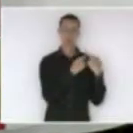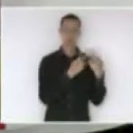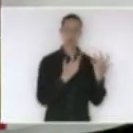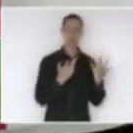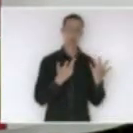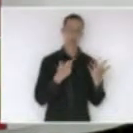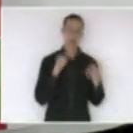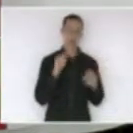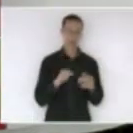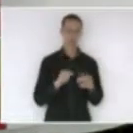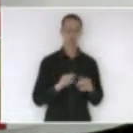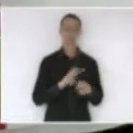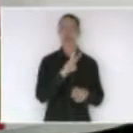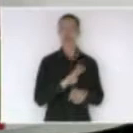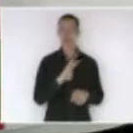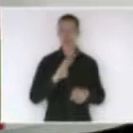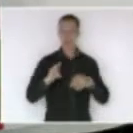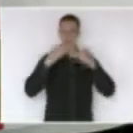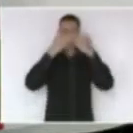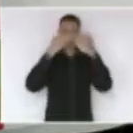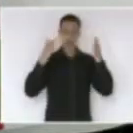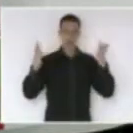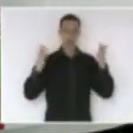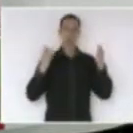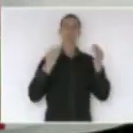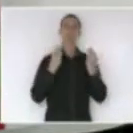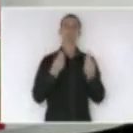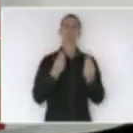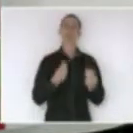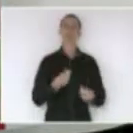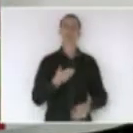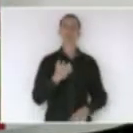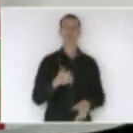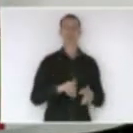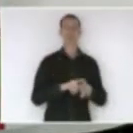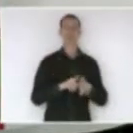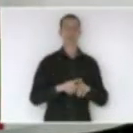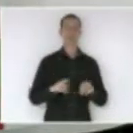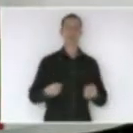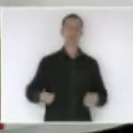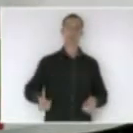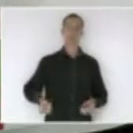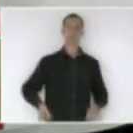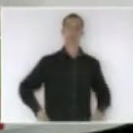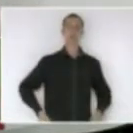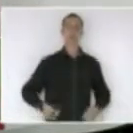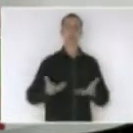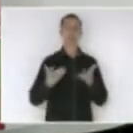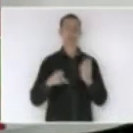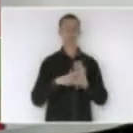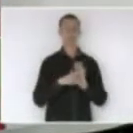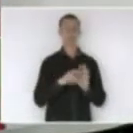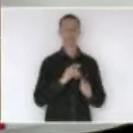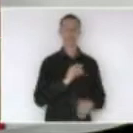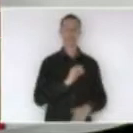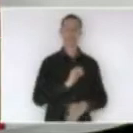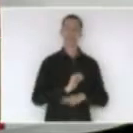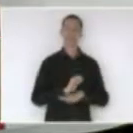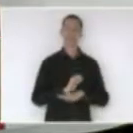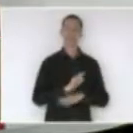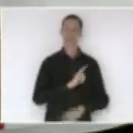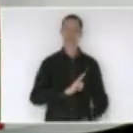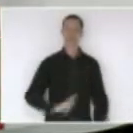transparência, que é a despesa do Estado, cujo gestor é a Secretaria da Fazenda,